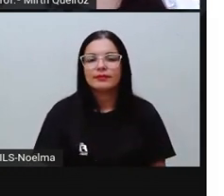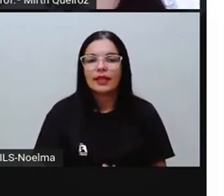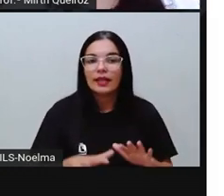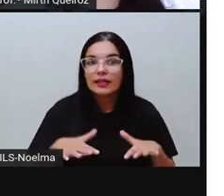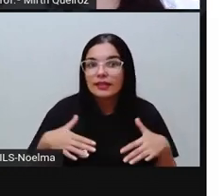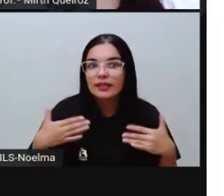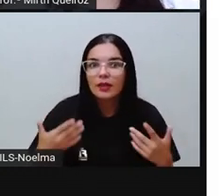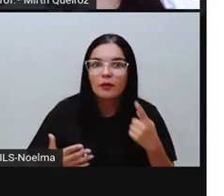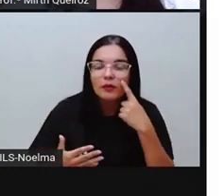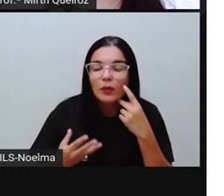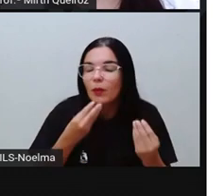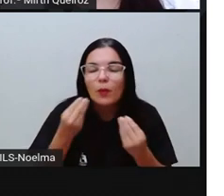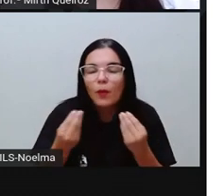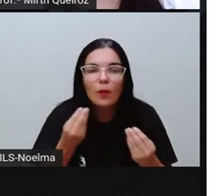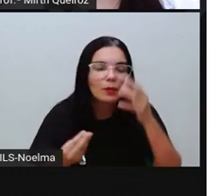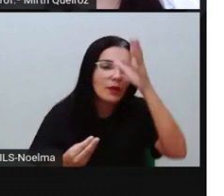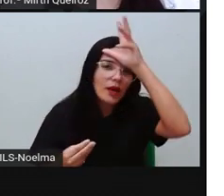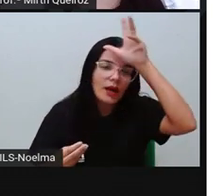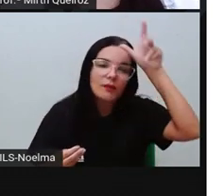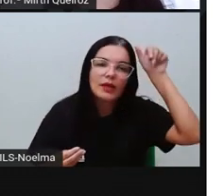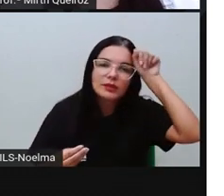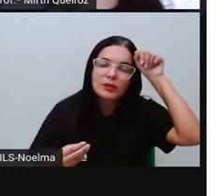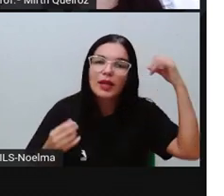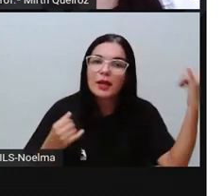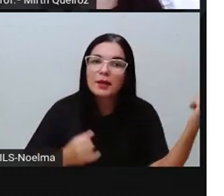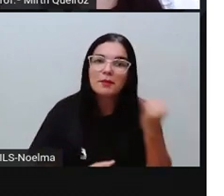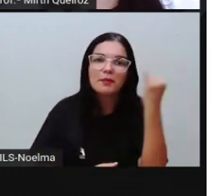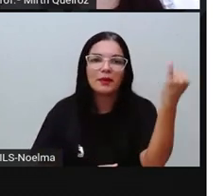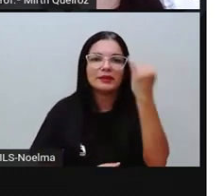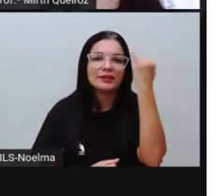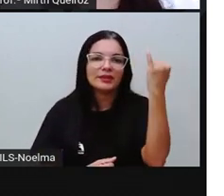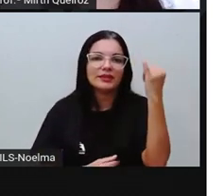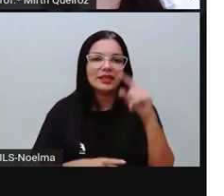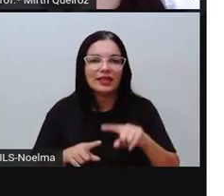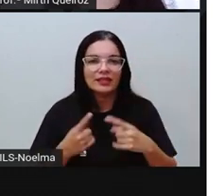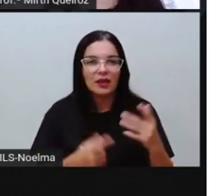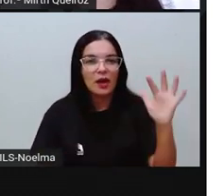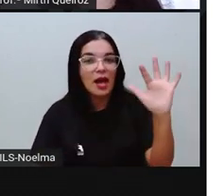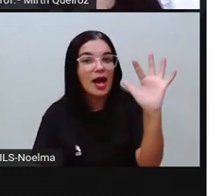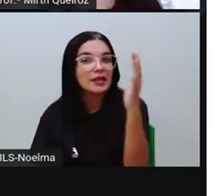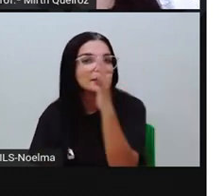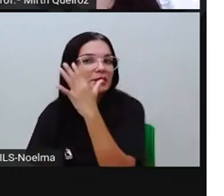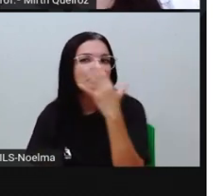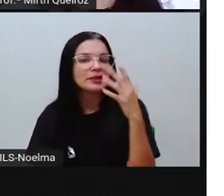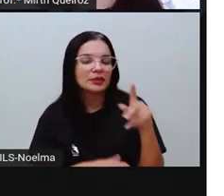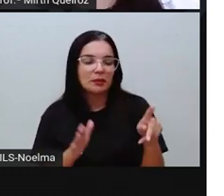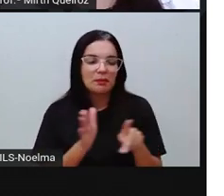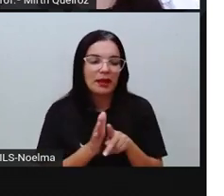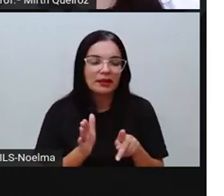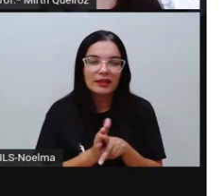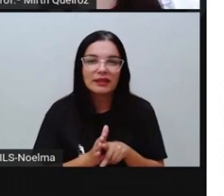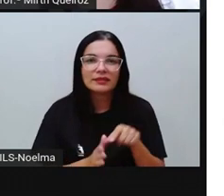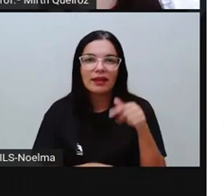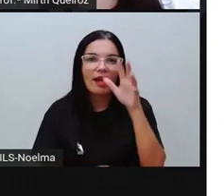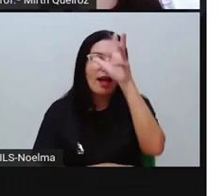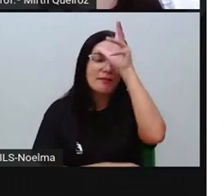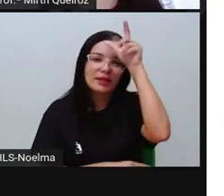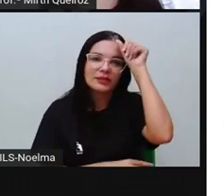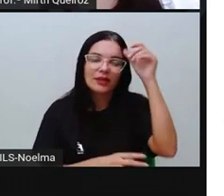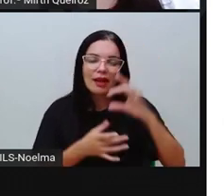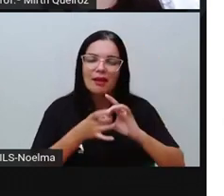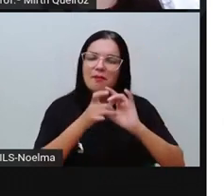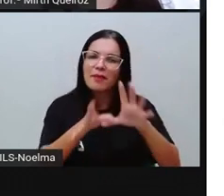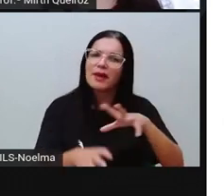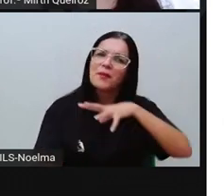como a Amazônia é importante, né? Essas plantas que existem aí na Amazônia, elas liberam para a gente o